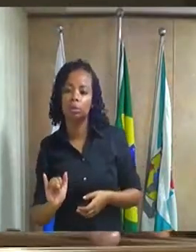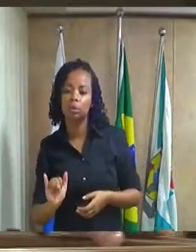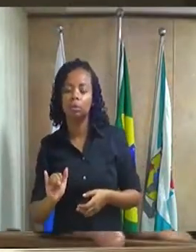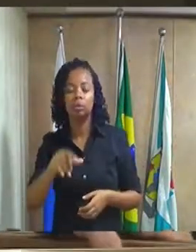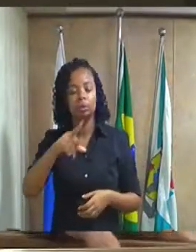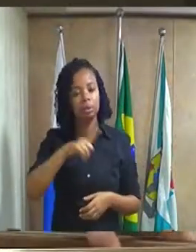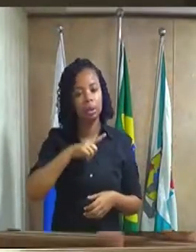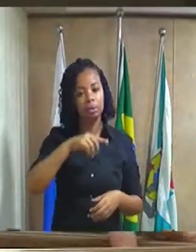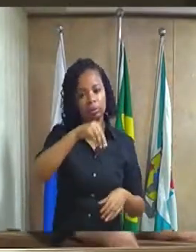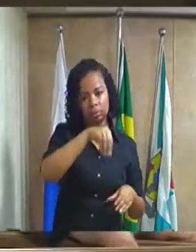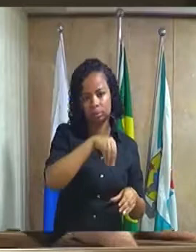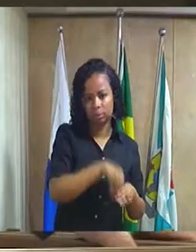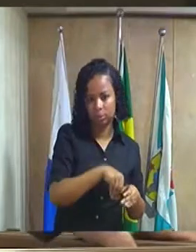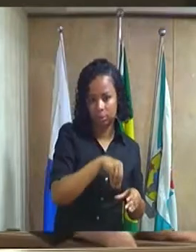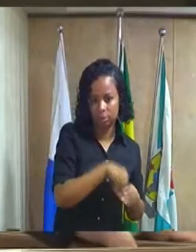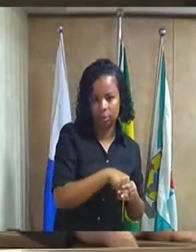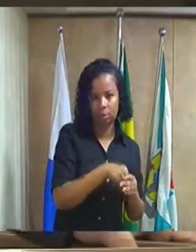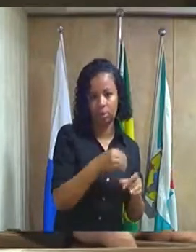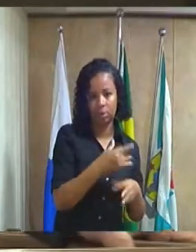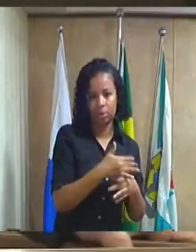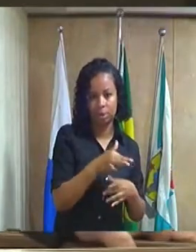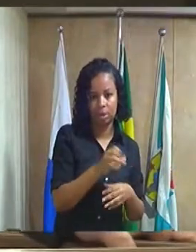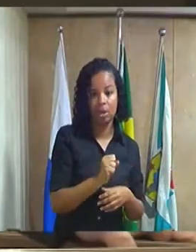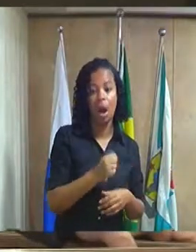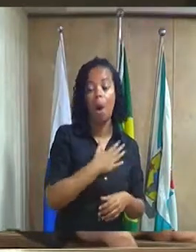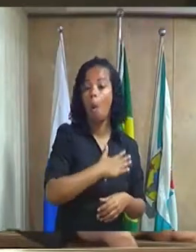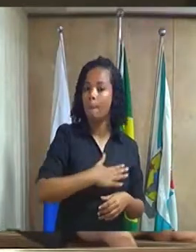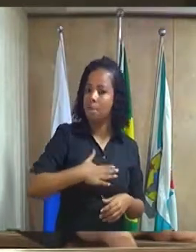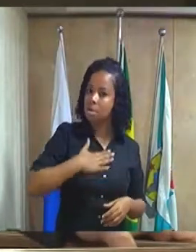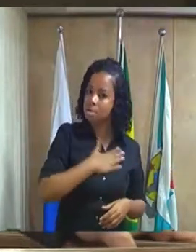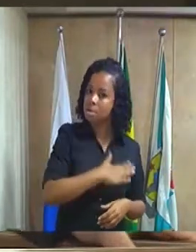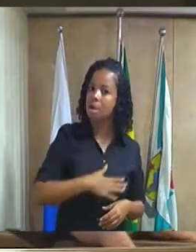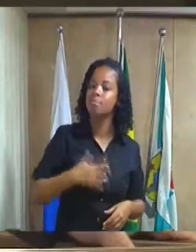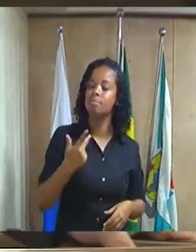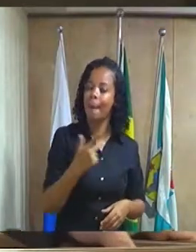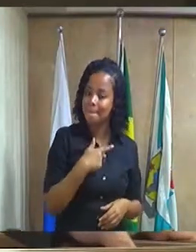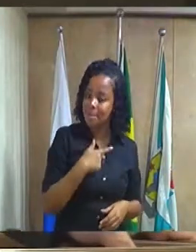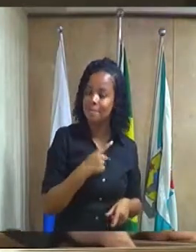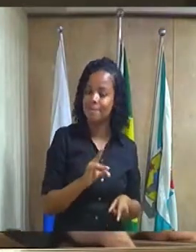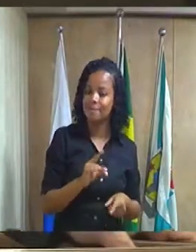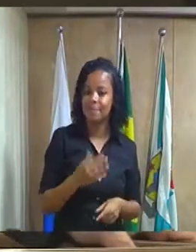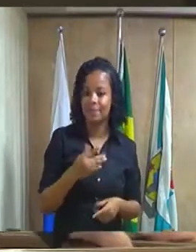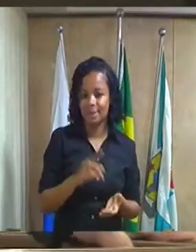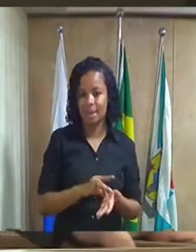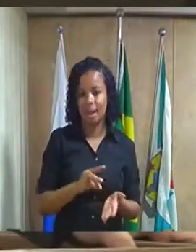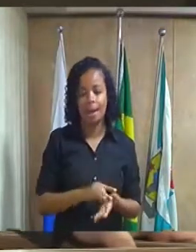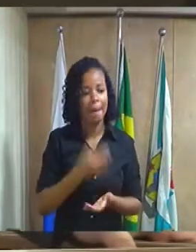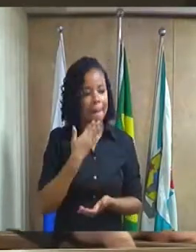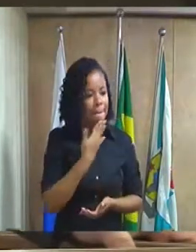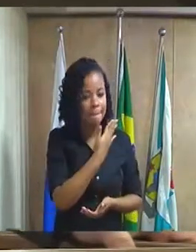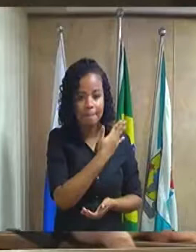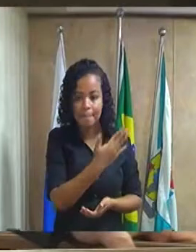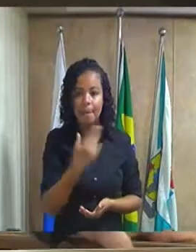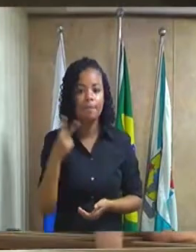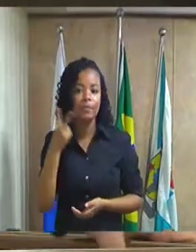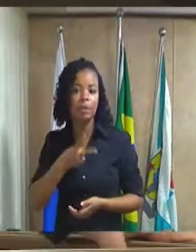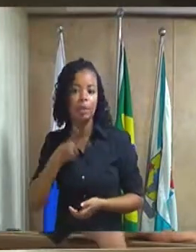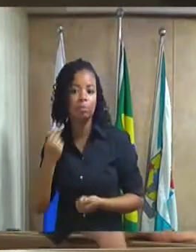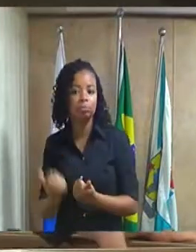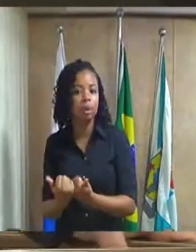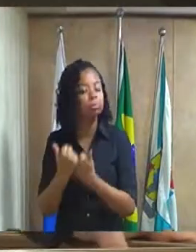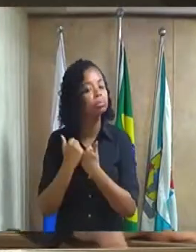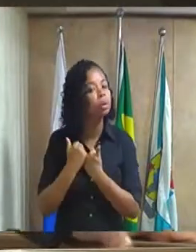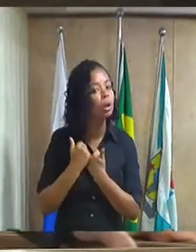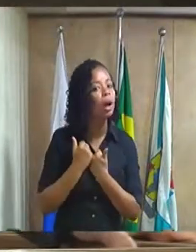é uma honra para mim Ivan e eu peço aos meus pares que me ajudem a fazer